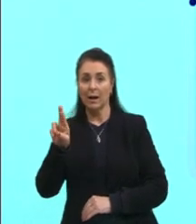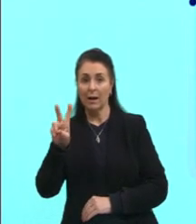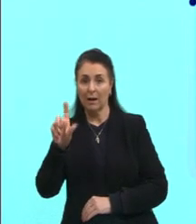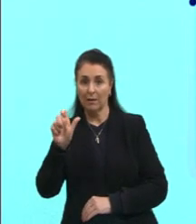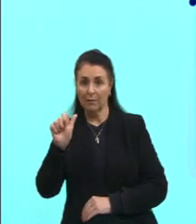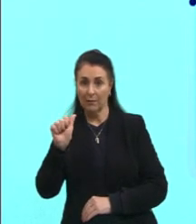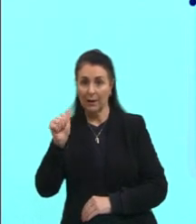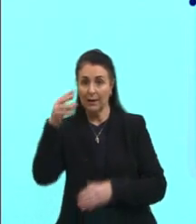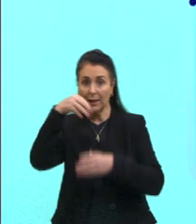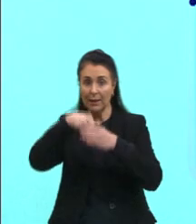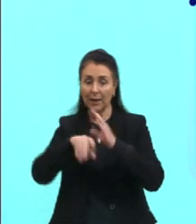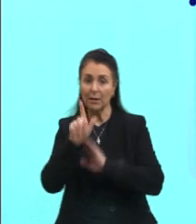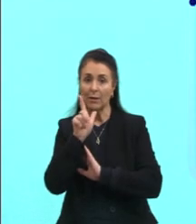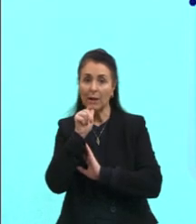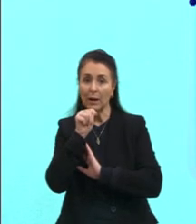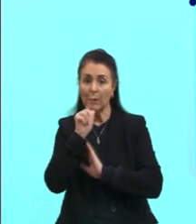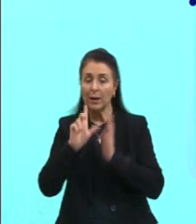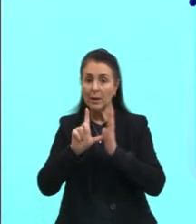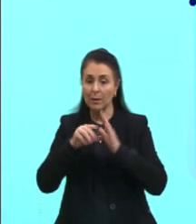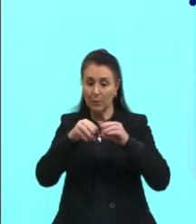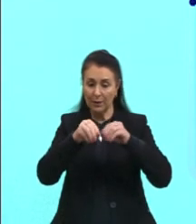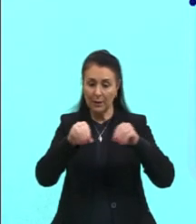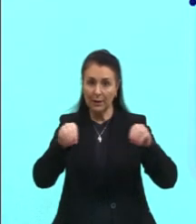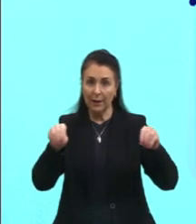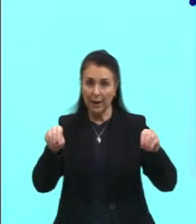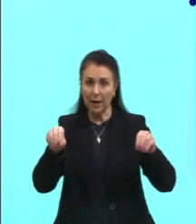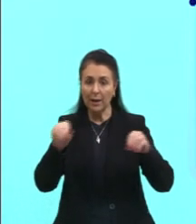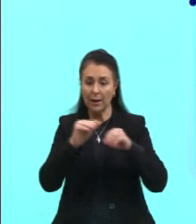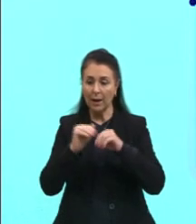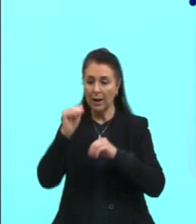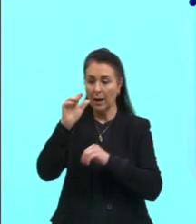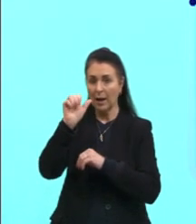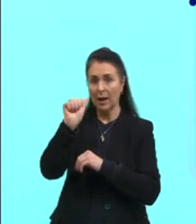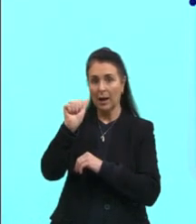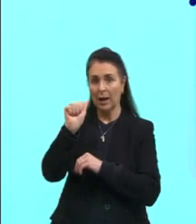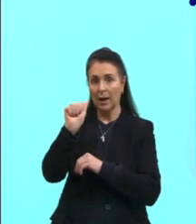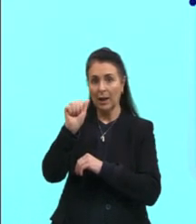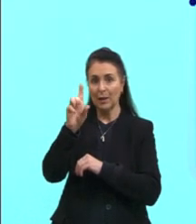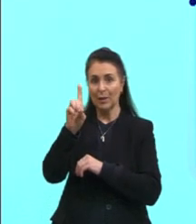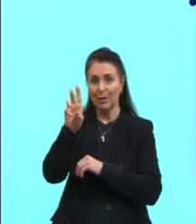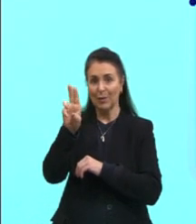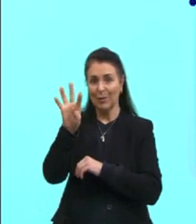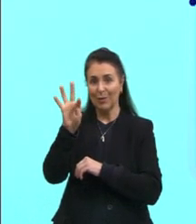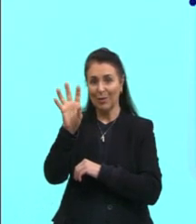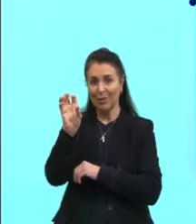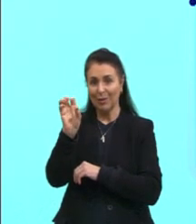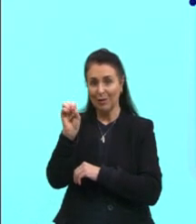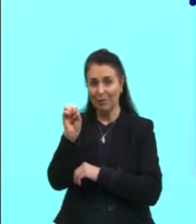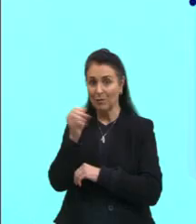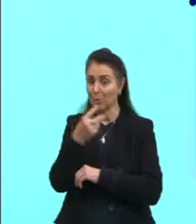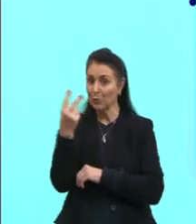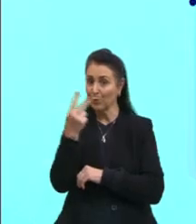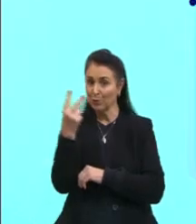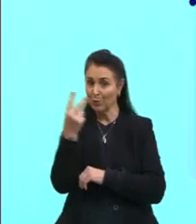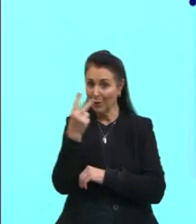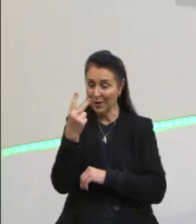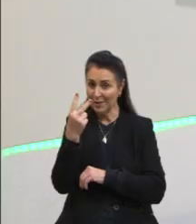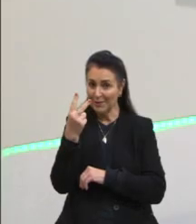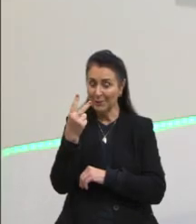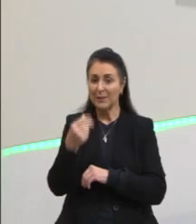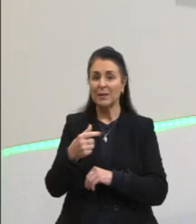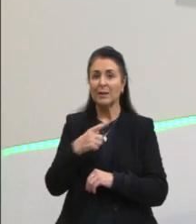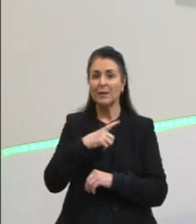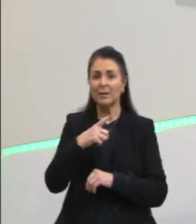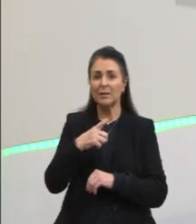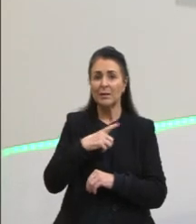E a fase terrestre, que é adulto. Então, é uma vida dupla. Eles são o primeiro grupo tetrápodes.